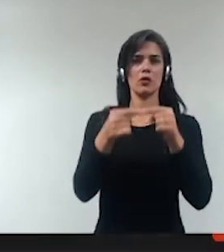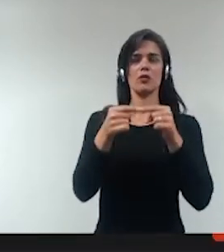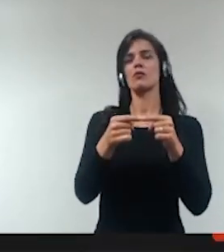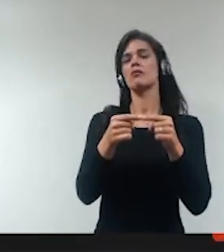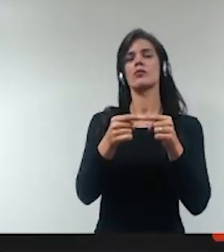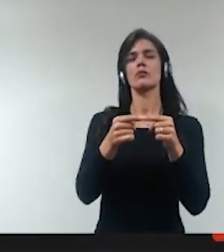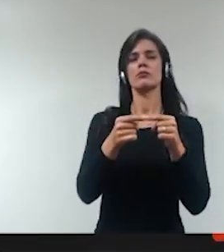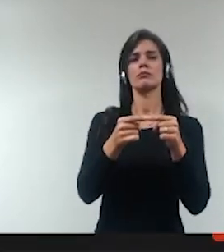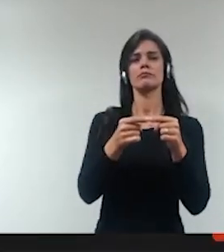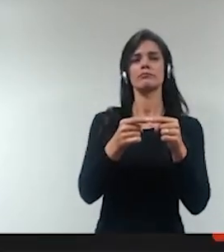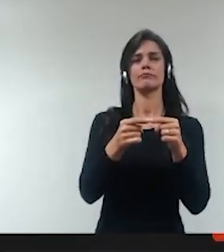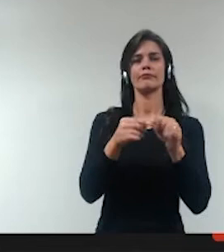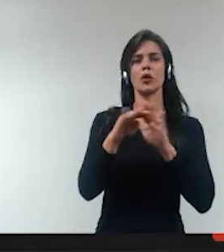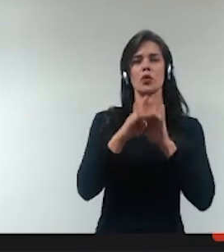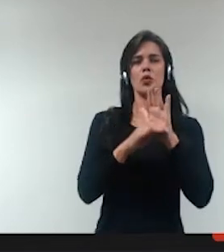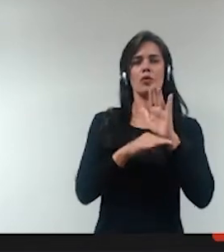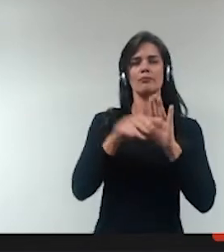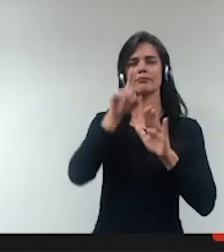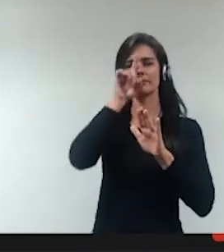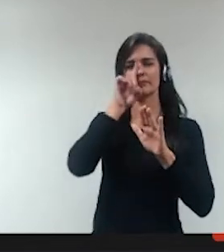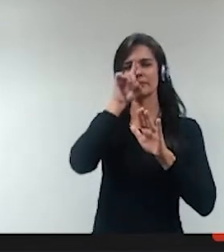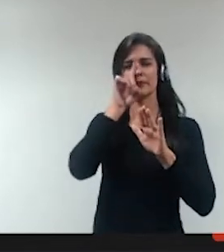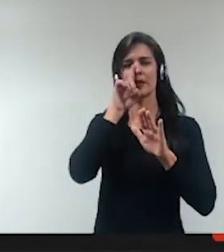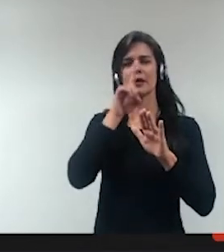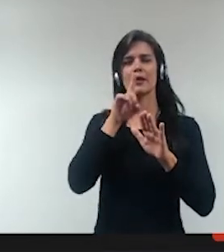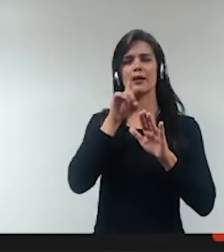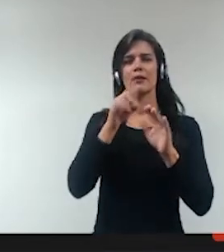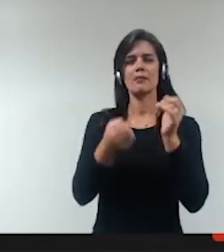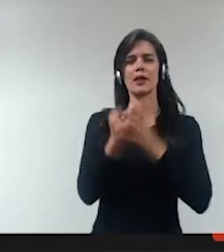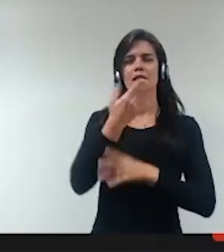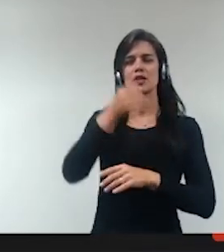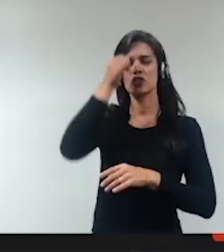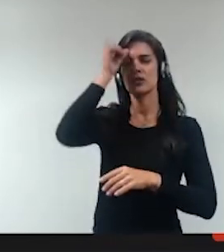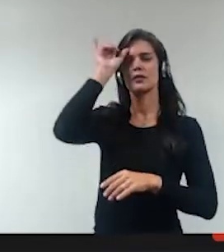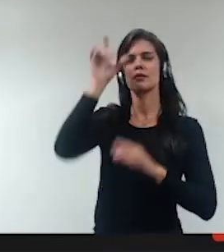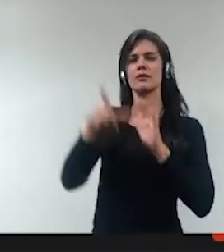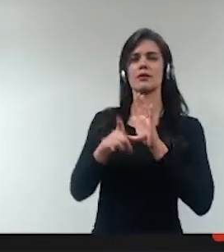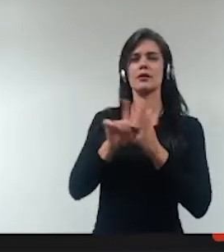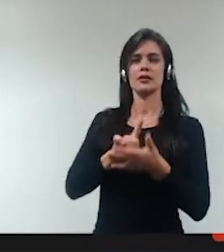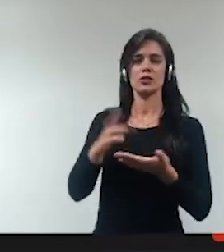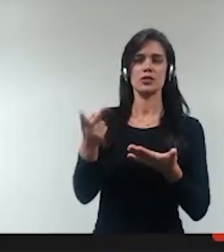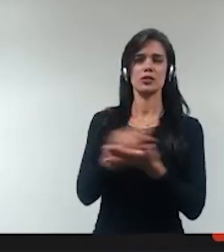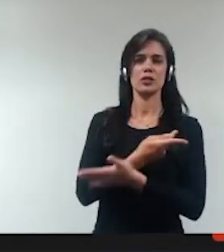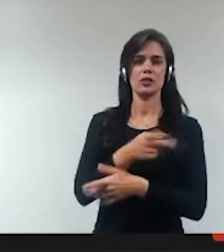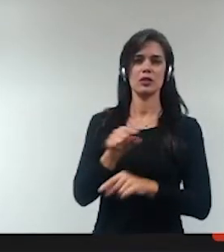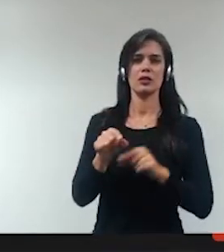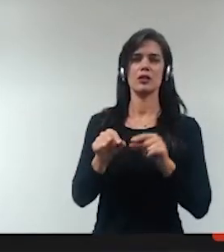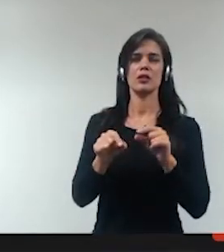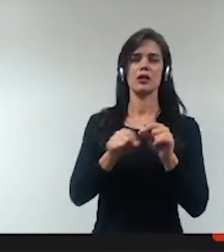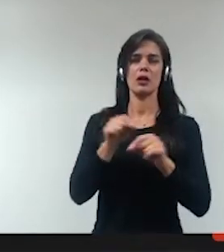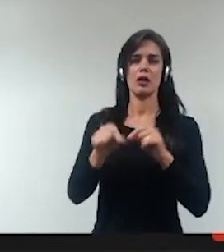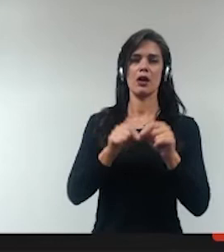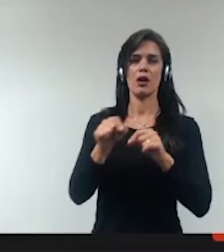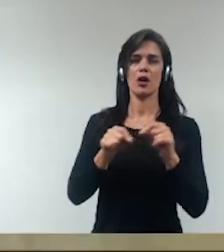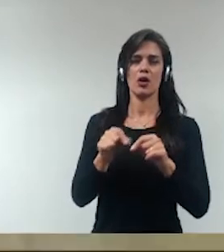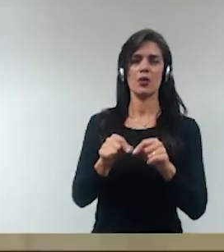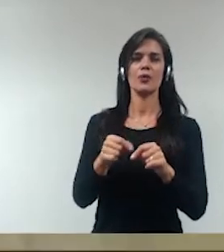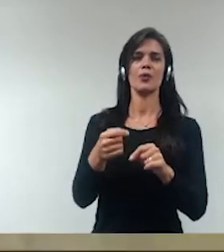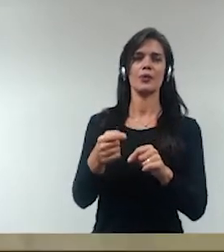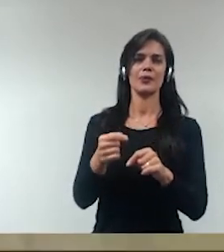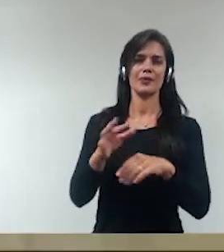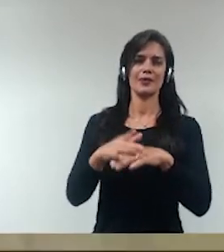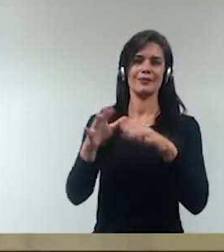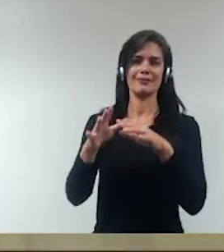privilegiará ações estratégicas de prevenção antes de processos saneadores. Então, a prevenção sempre